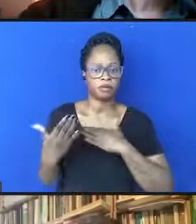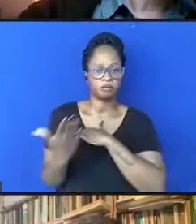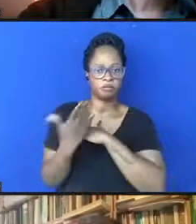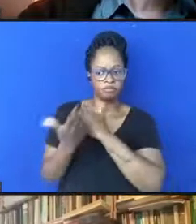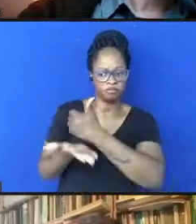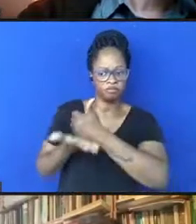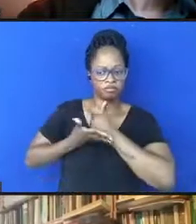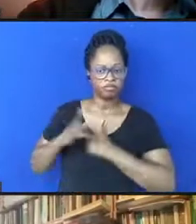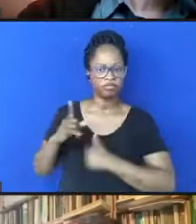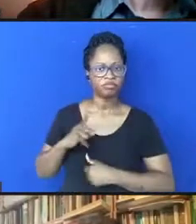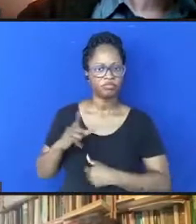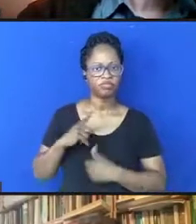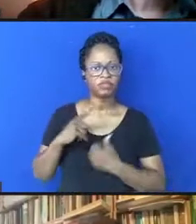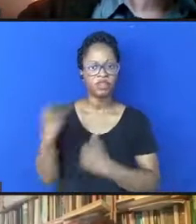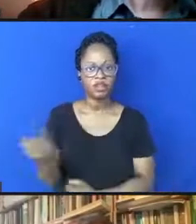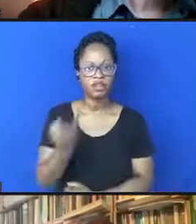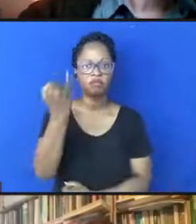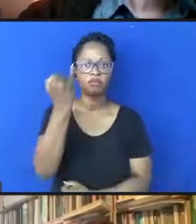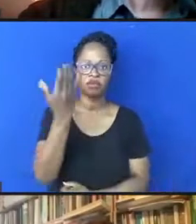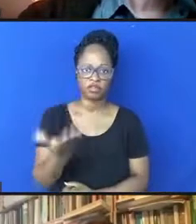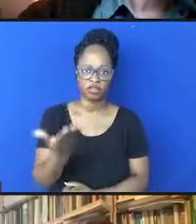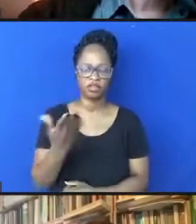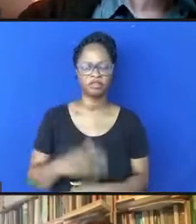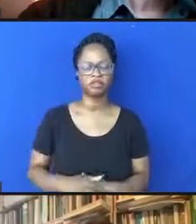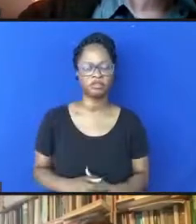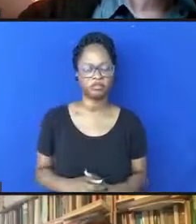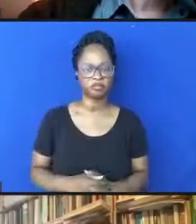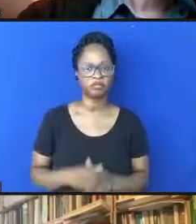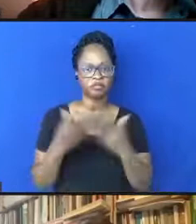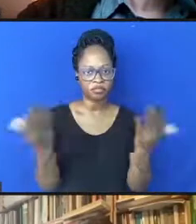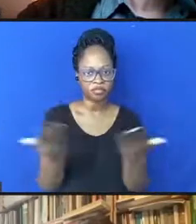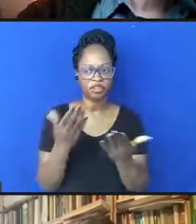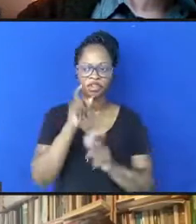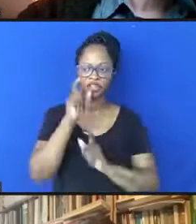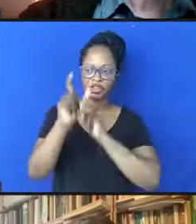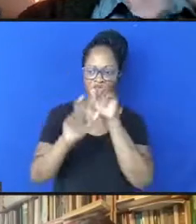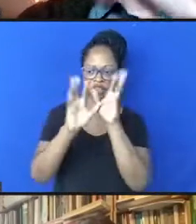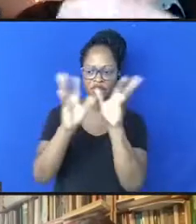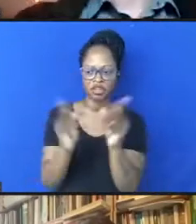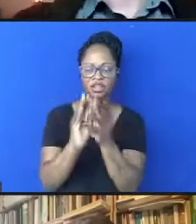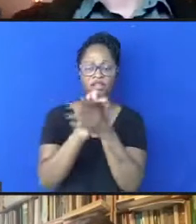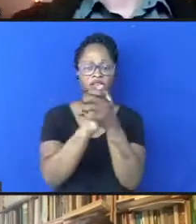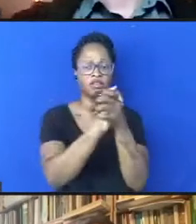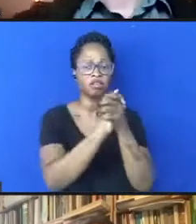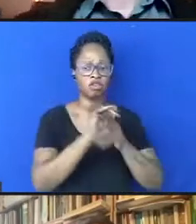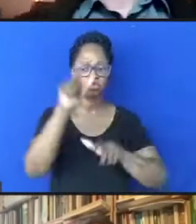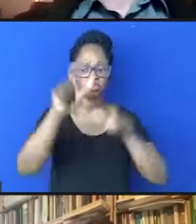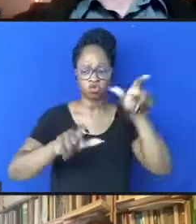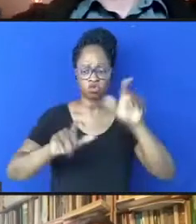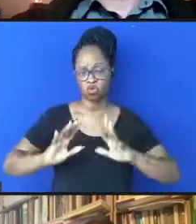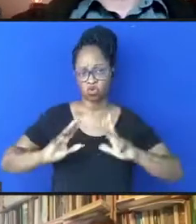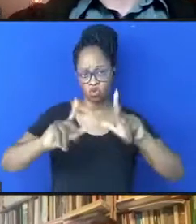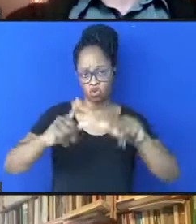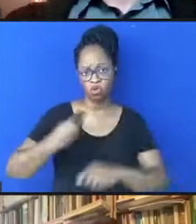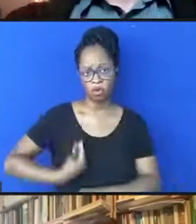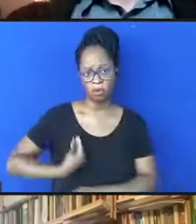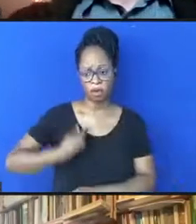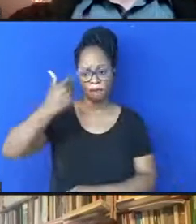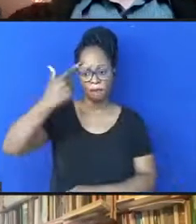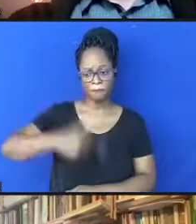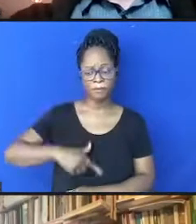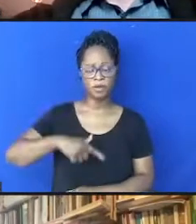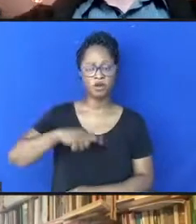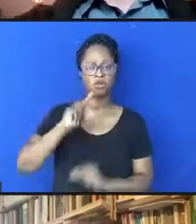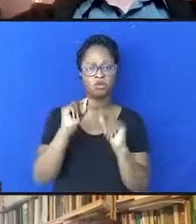é muito importante. Então, com essas palavras, saúde a todos os desenvolvidos, e mais uma vez,